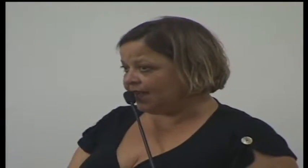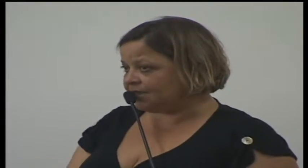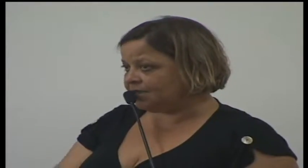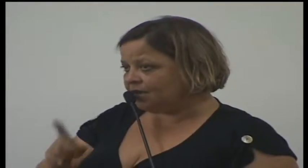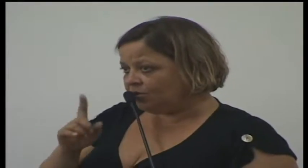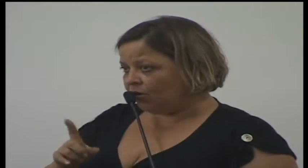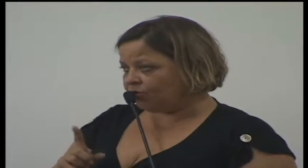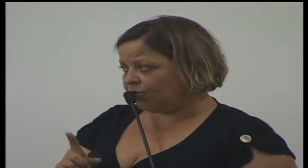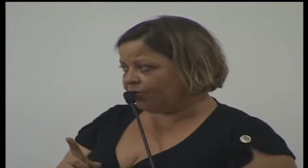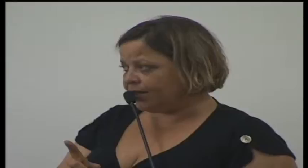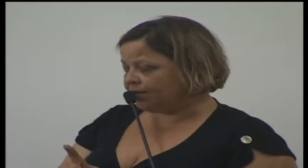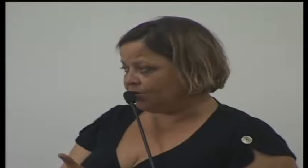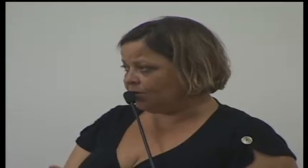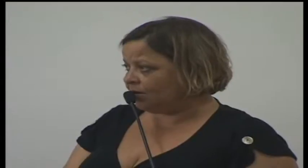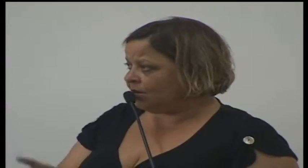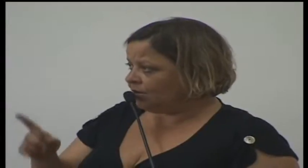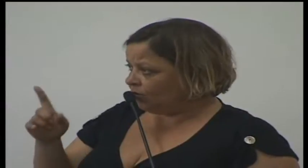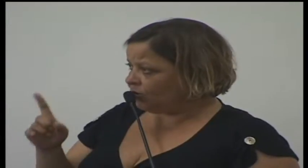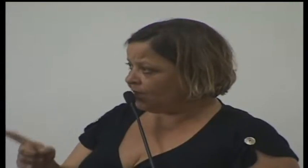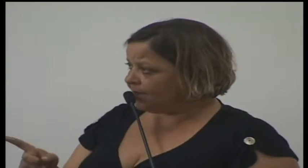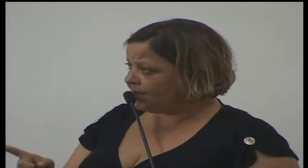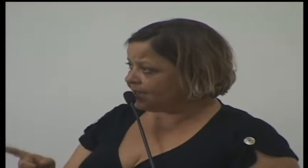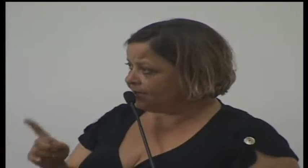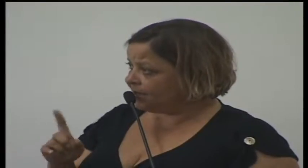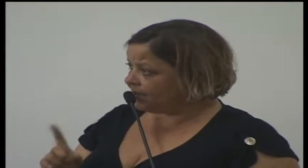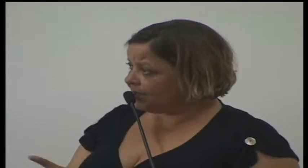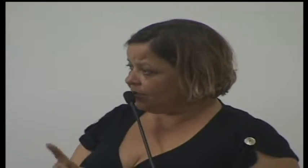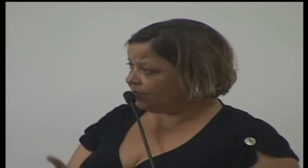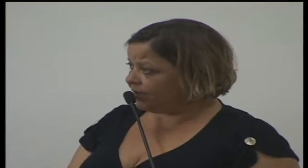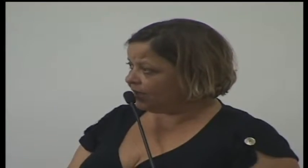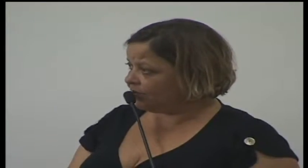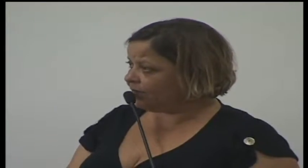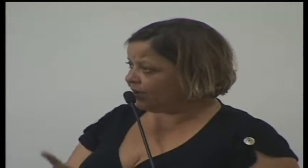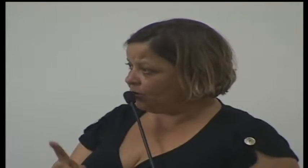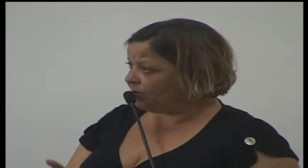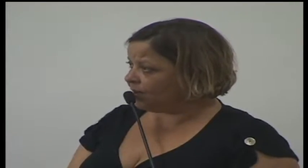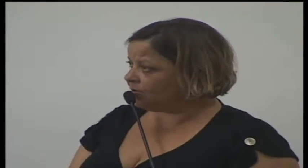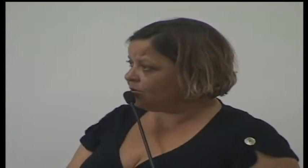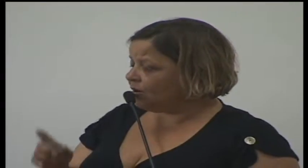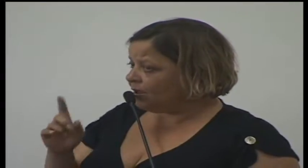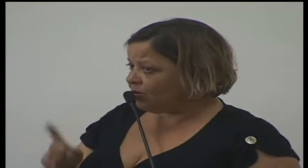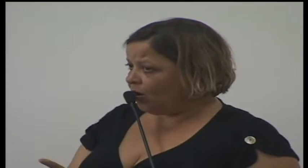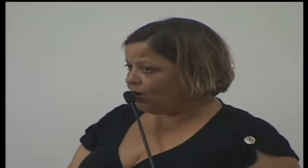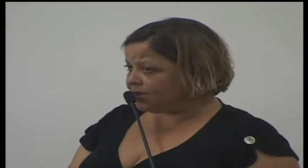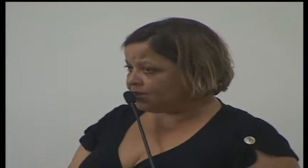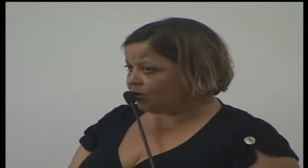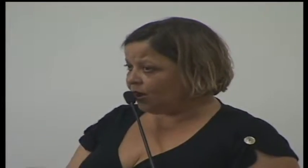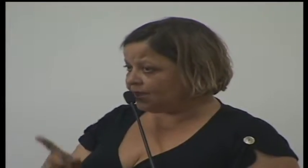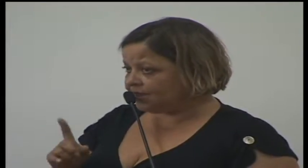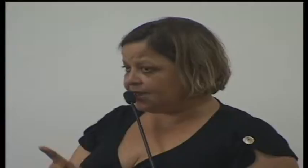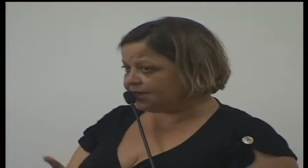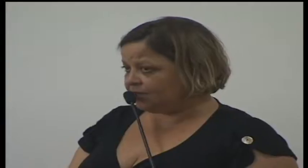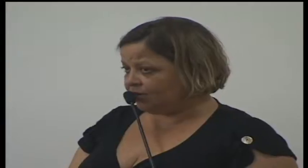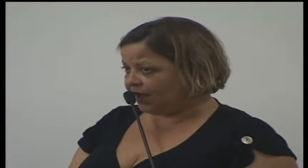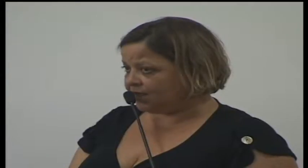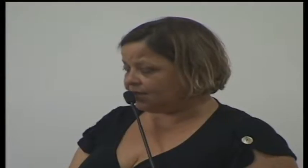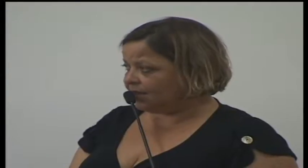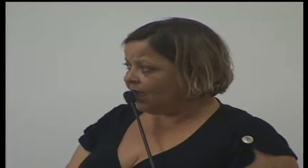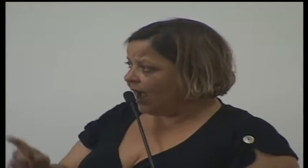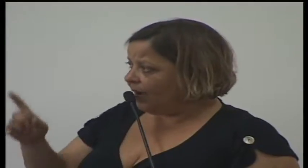nessa cidade contra o governador, contra essa medida que o governador vem tomando com as escolas